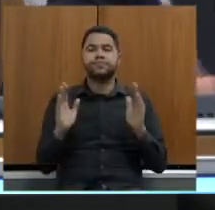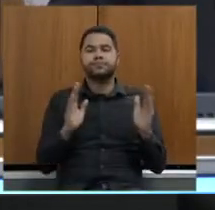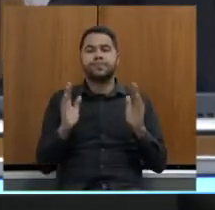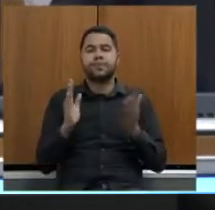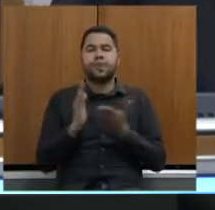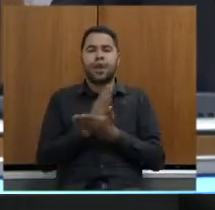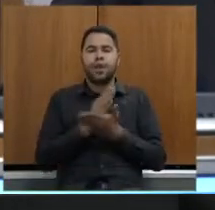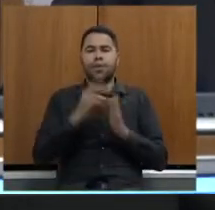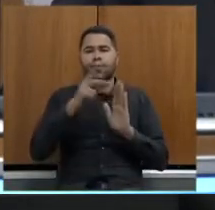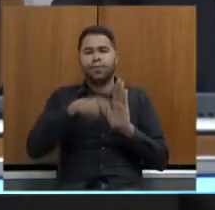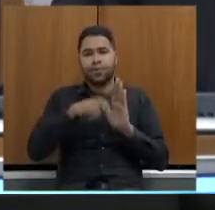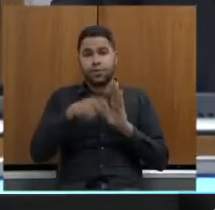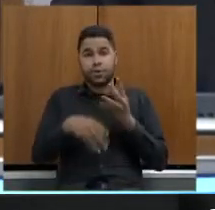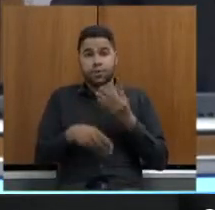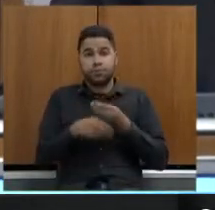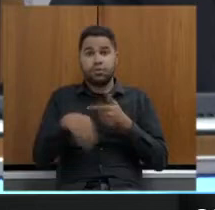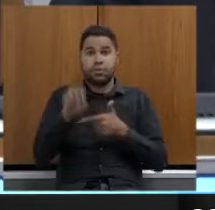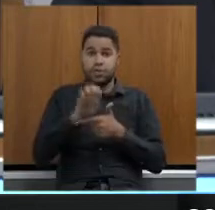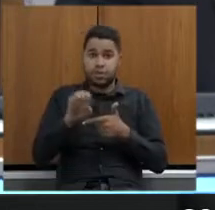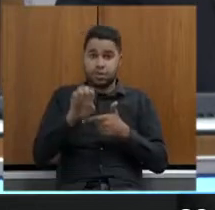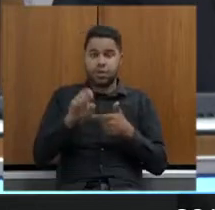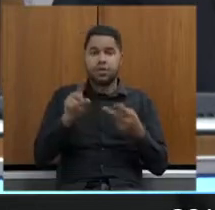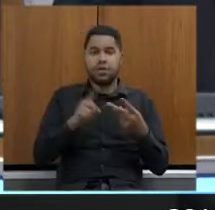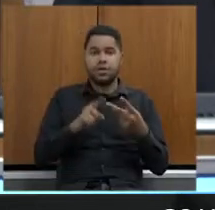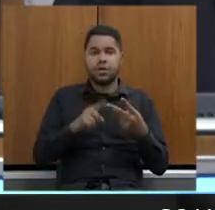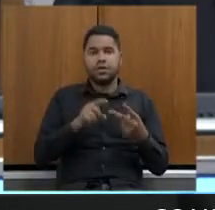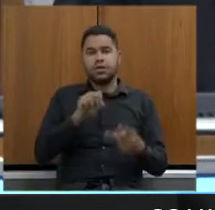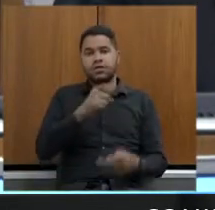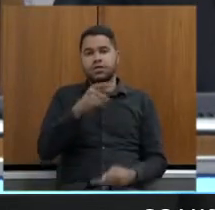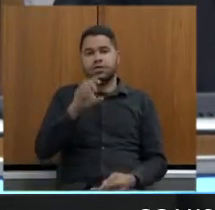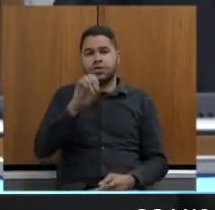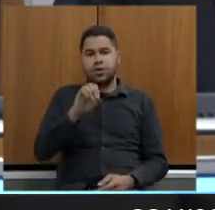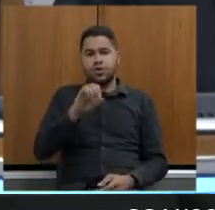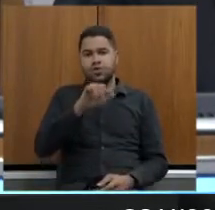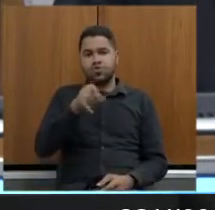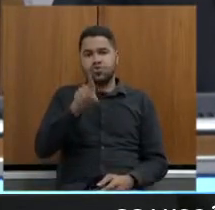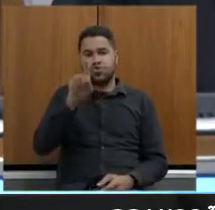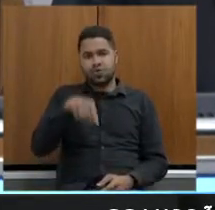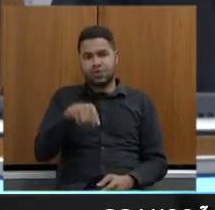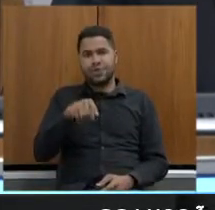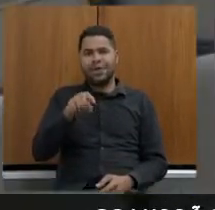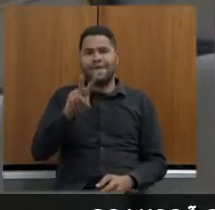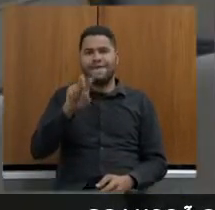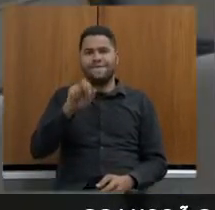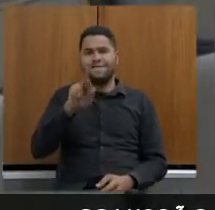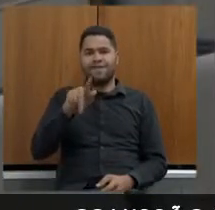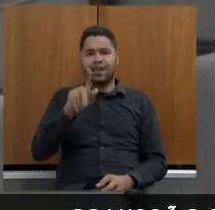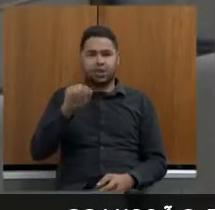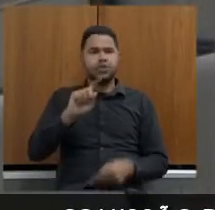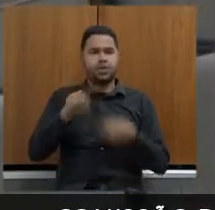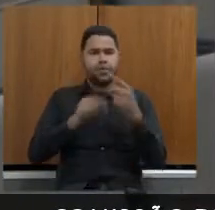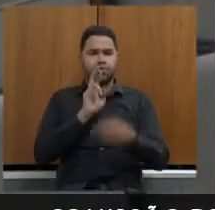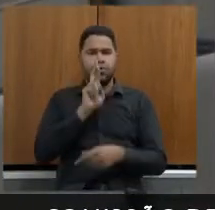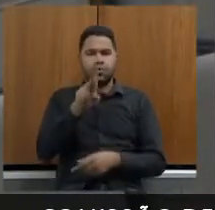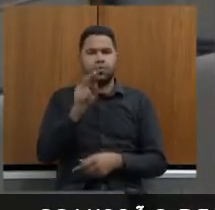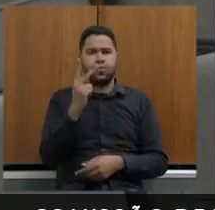alguns desses projetos incluindo Esmeraldas e São José da Varginha e depois eu respondo especificamente a sua pergunta ok